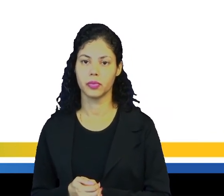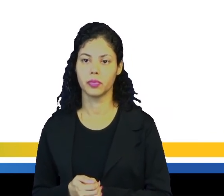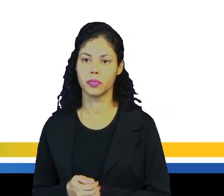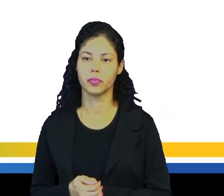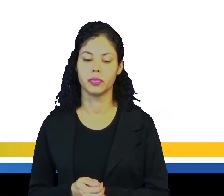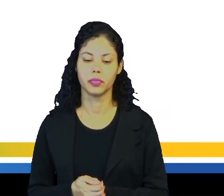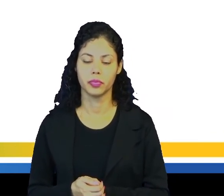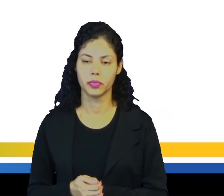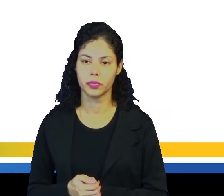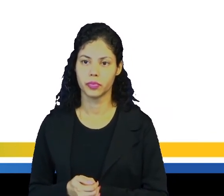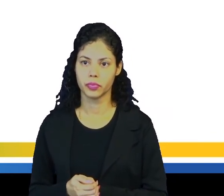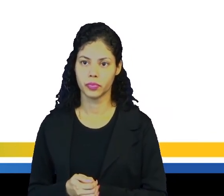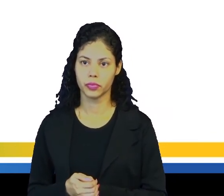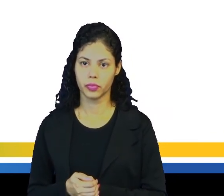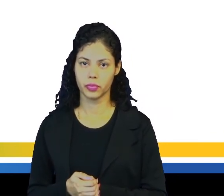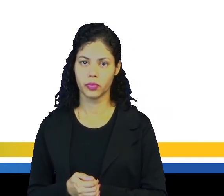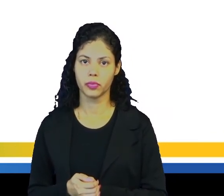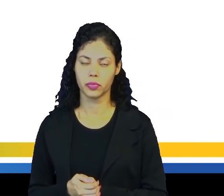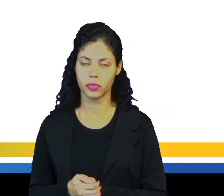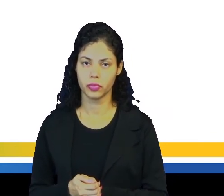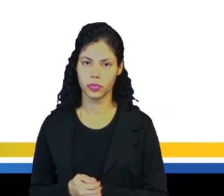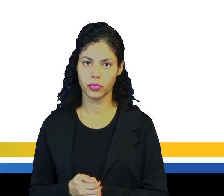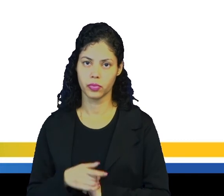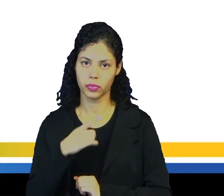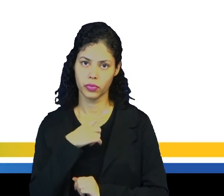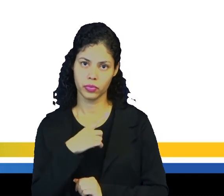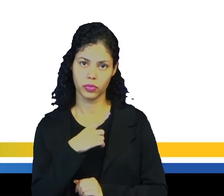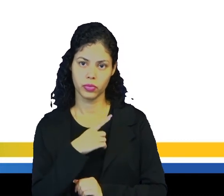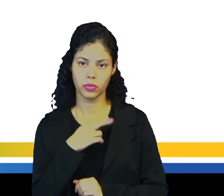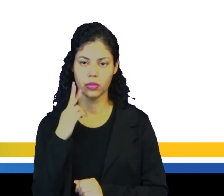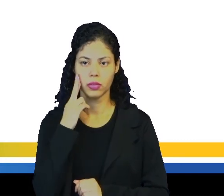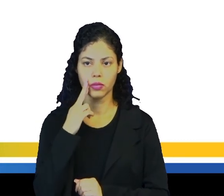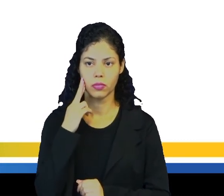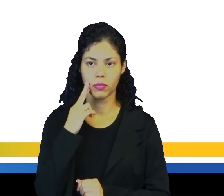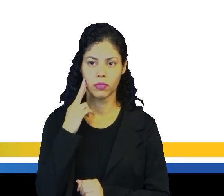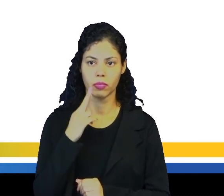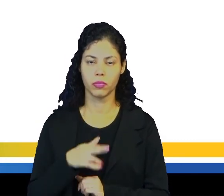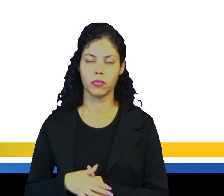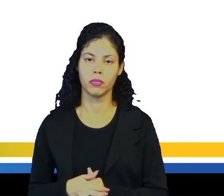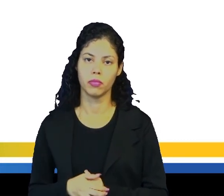daisies in the garden. Né, existem rosas,